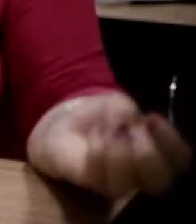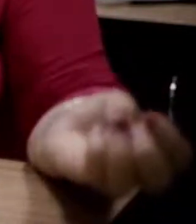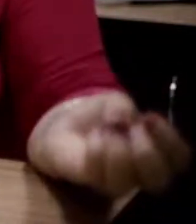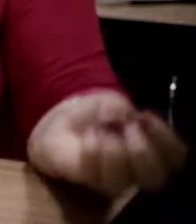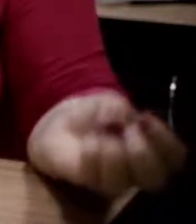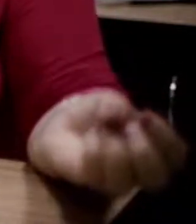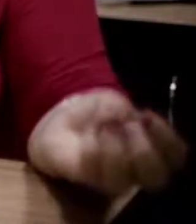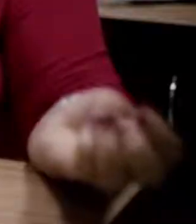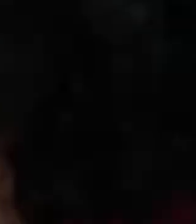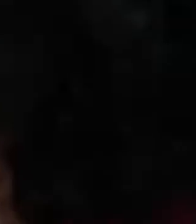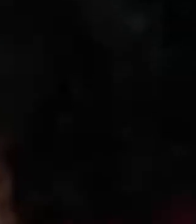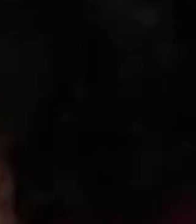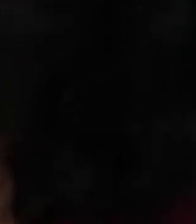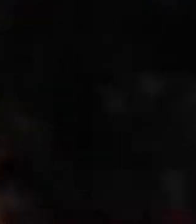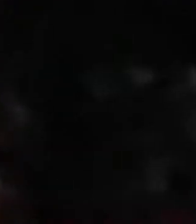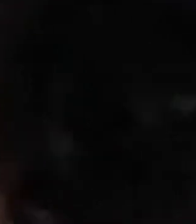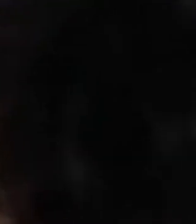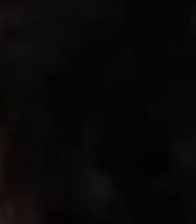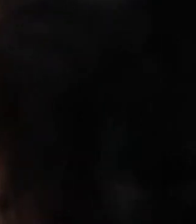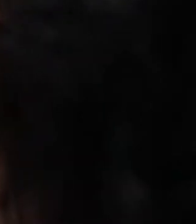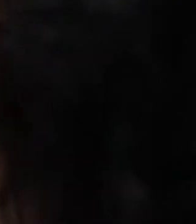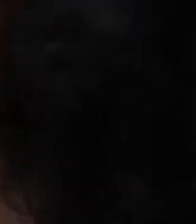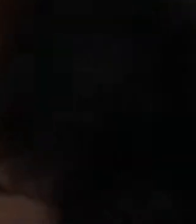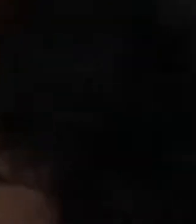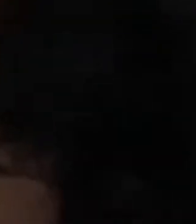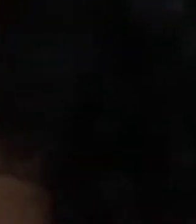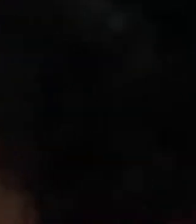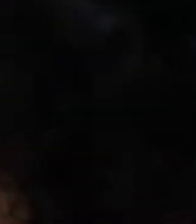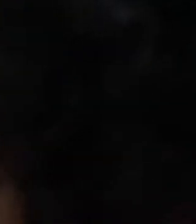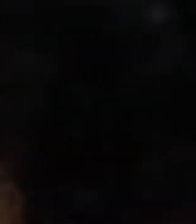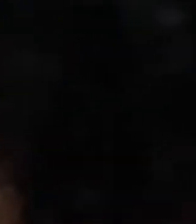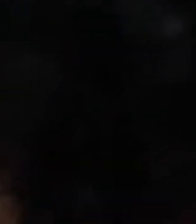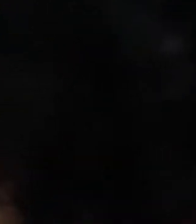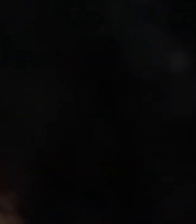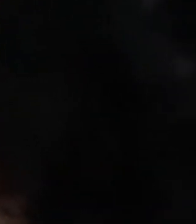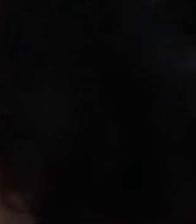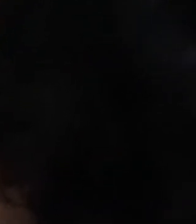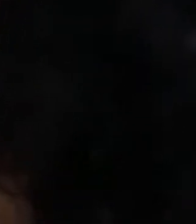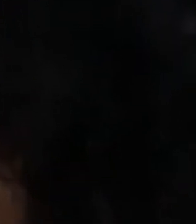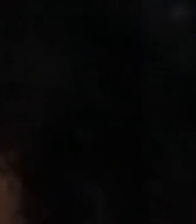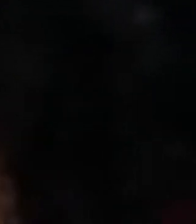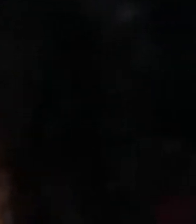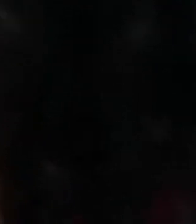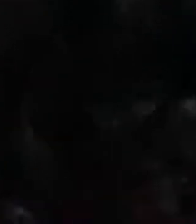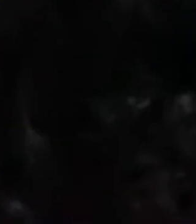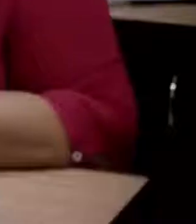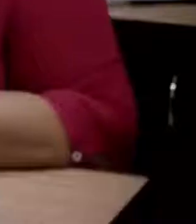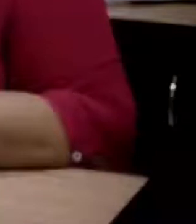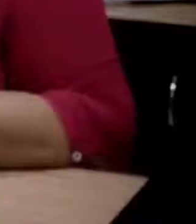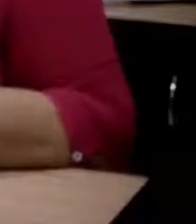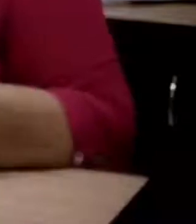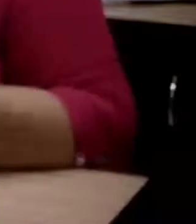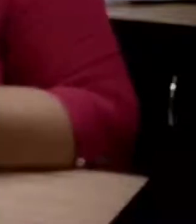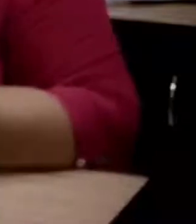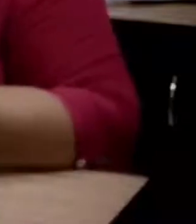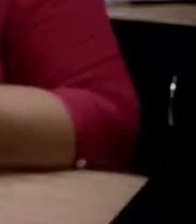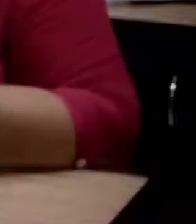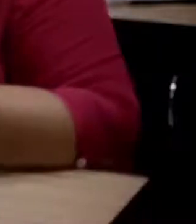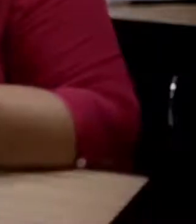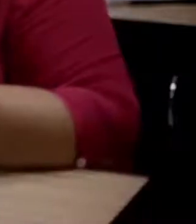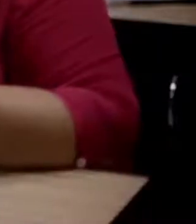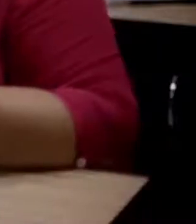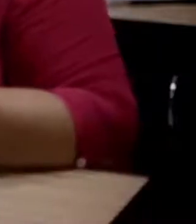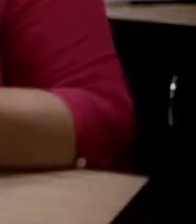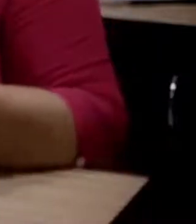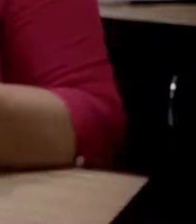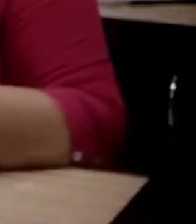gostassem de filosofia. Eu atribuo isso quando eu jogava na seleção da minha cidade de vôleibol. Nós viemos para o campeonato